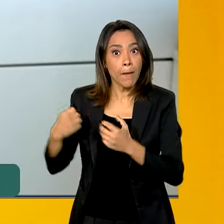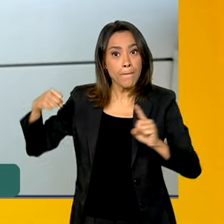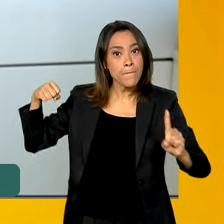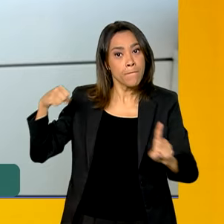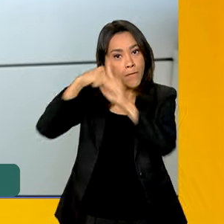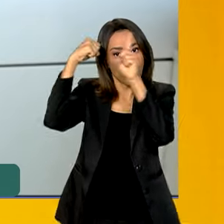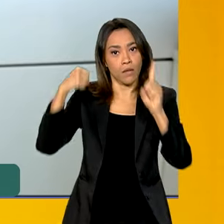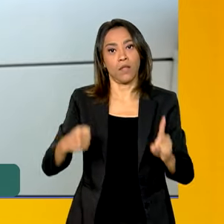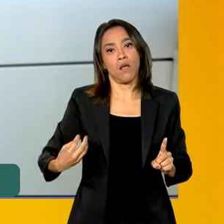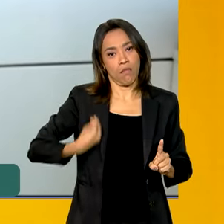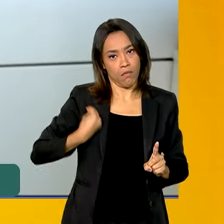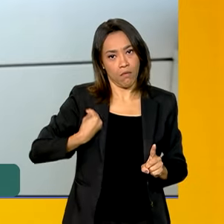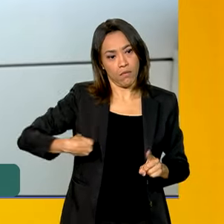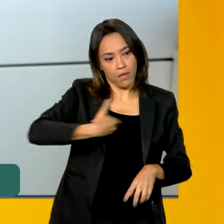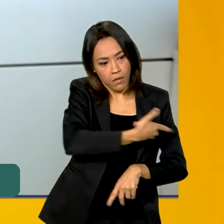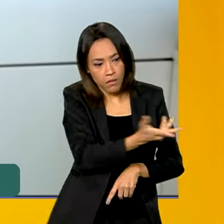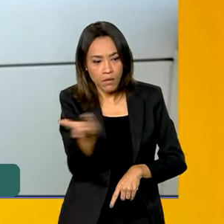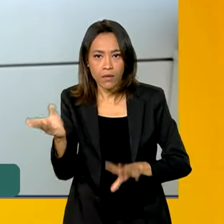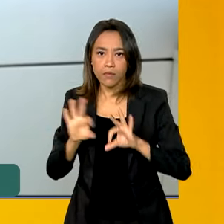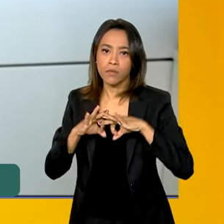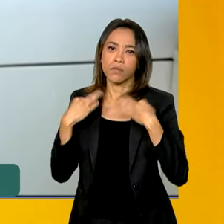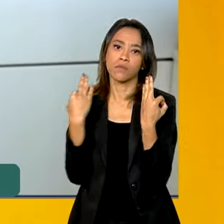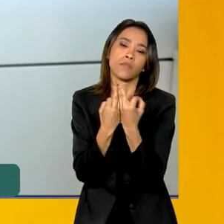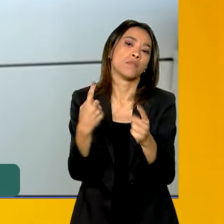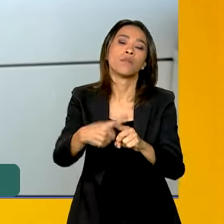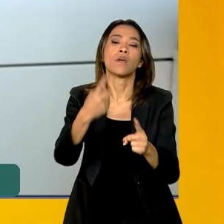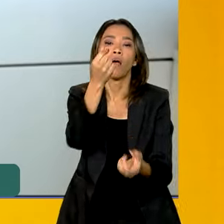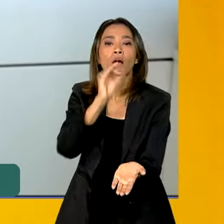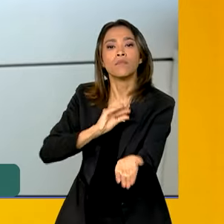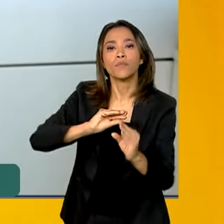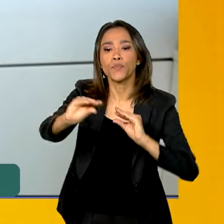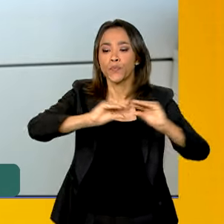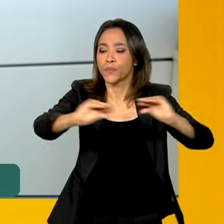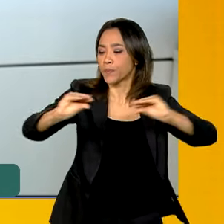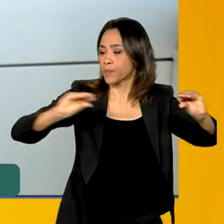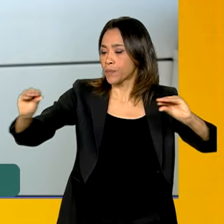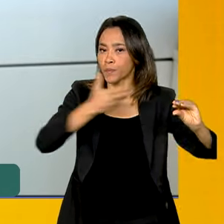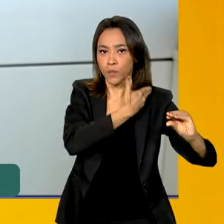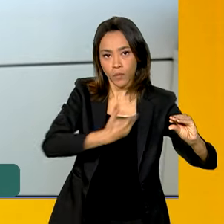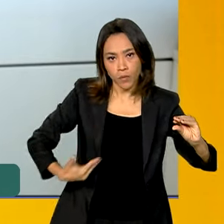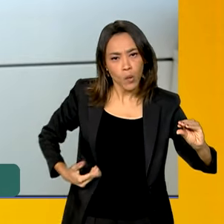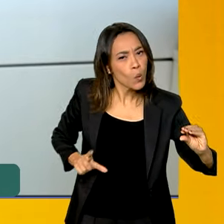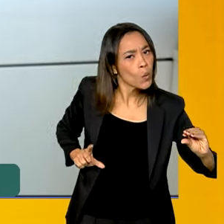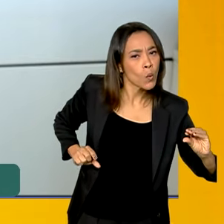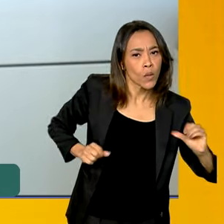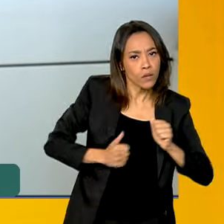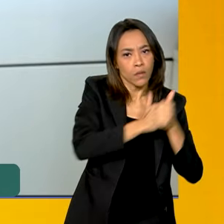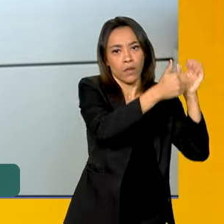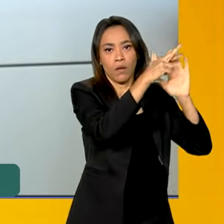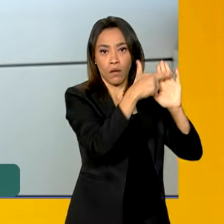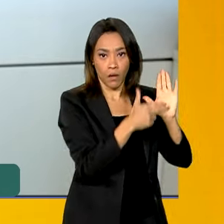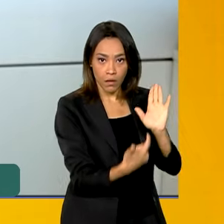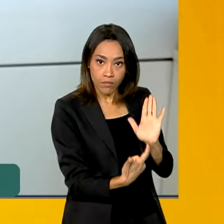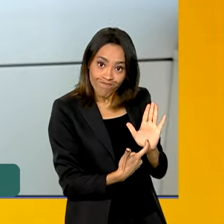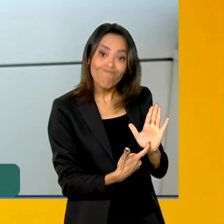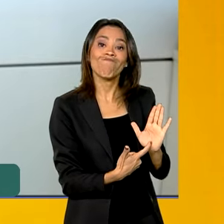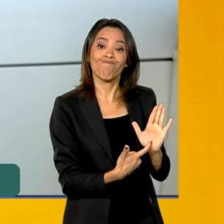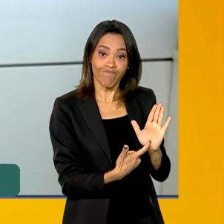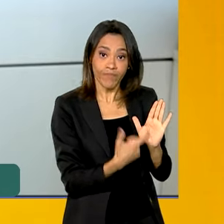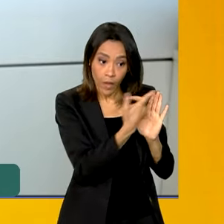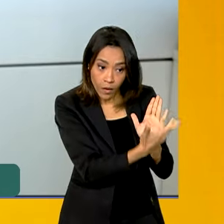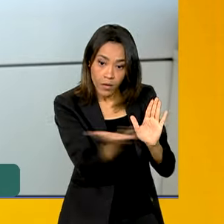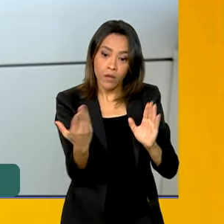dessas famílias, principalmente porque ele é um programa de transferência de renda condicionada. O que significa isso? Que os